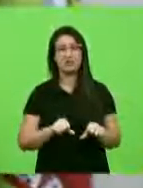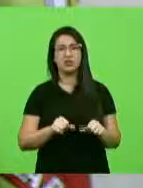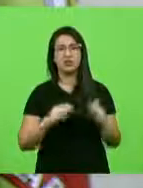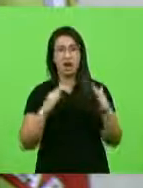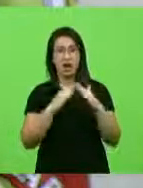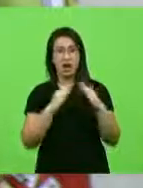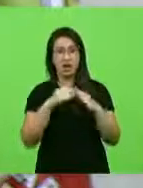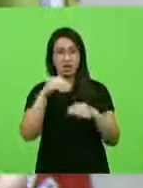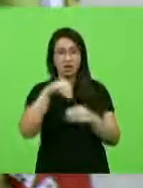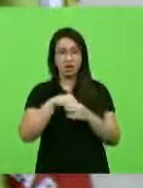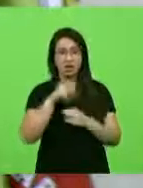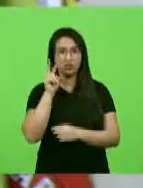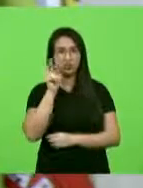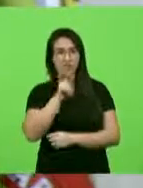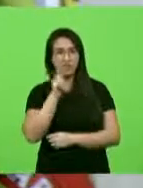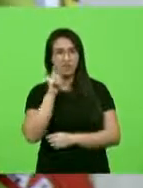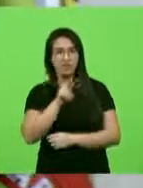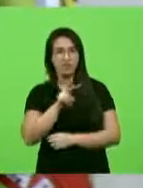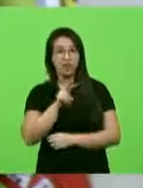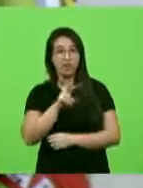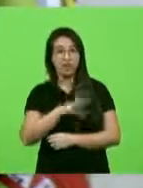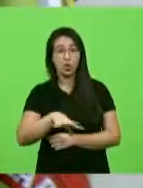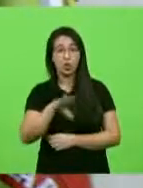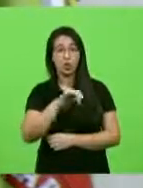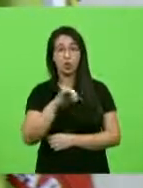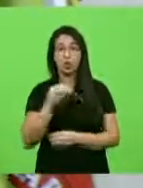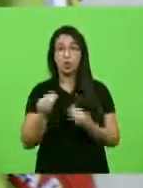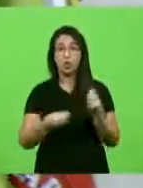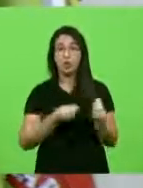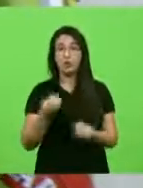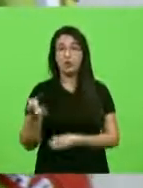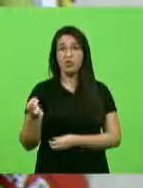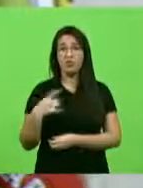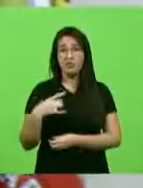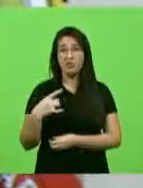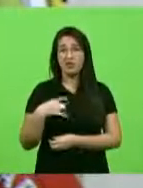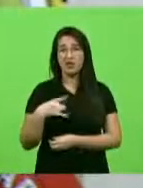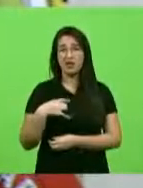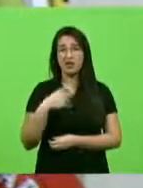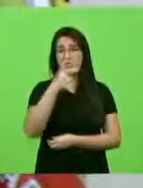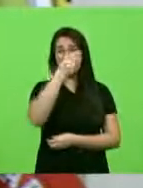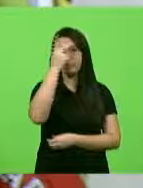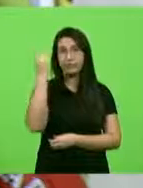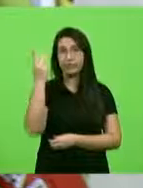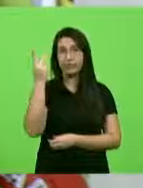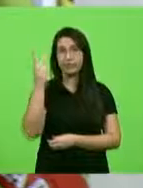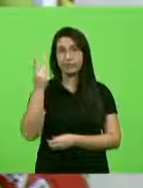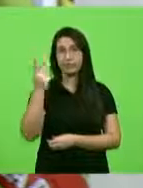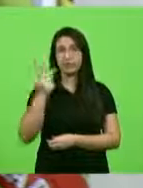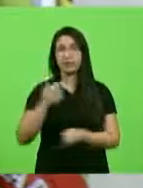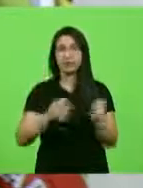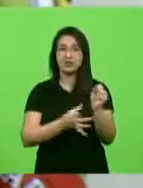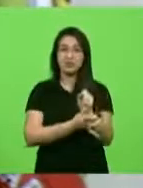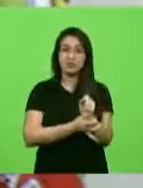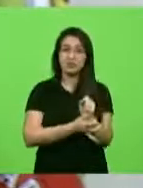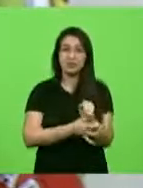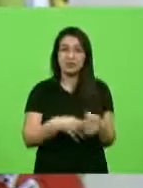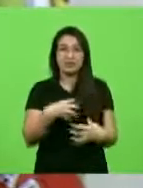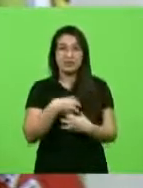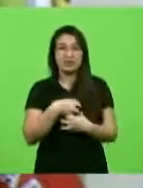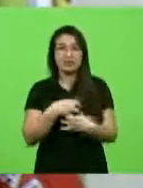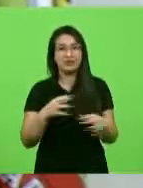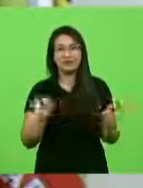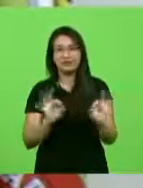trazendo medo e as pessoas automaticamente se sentindo muito inseguras. Mas também vale lembrar